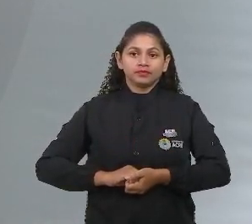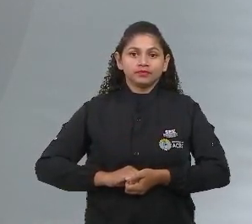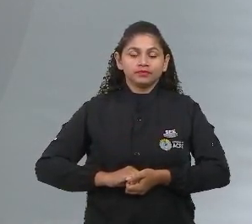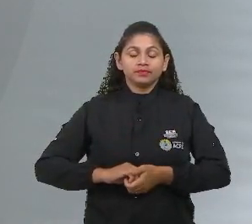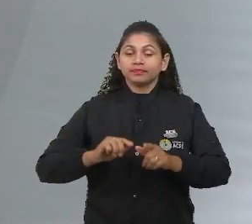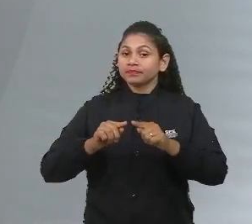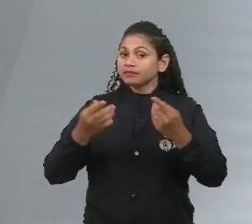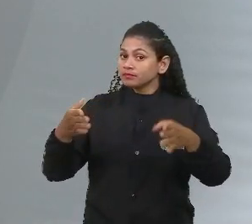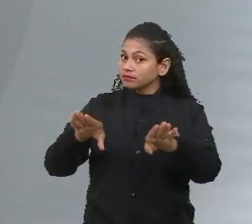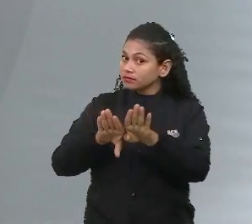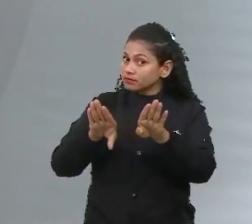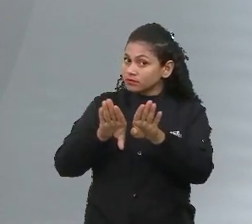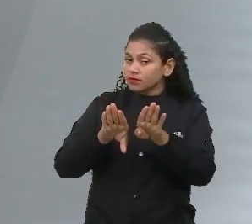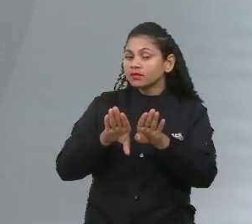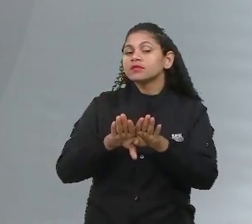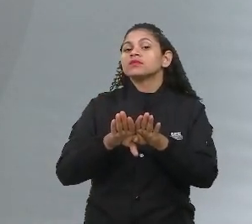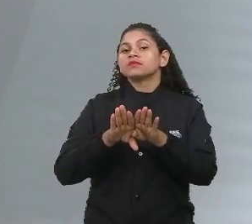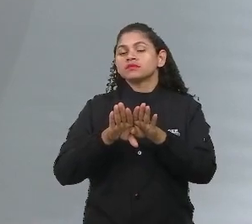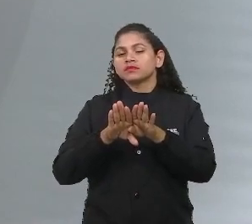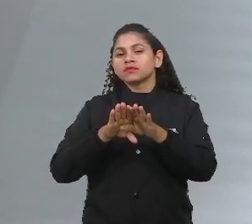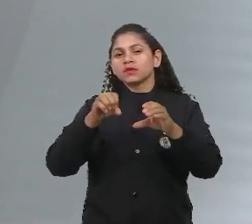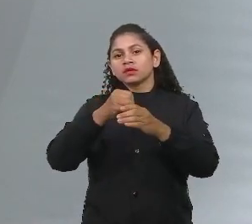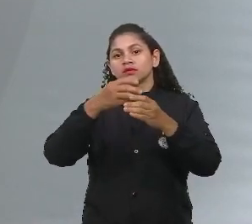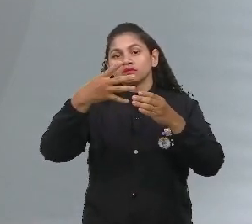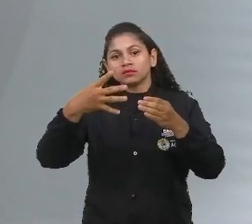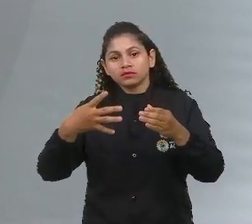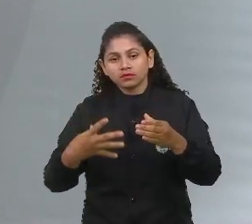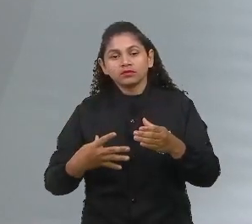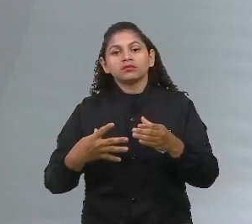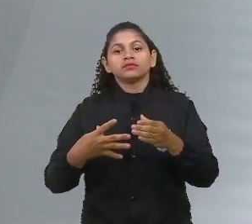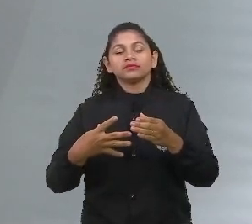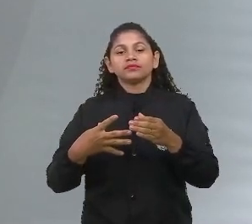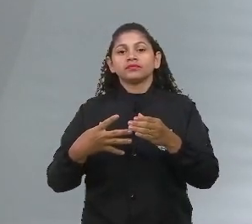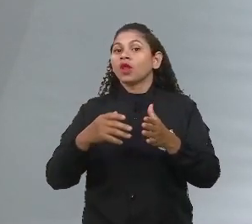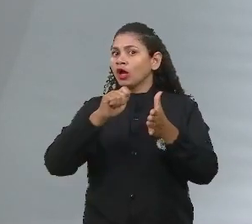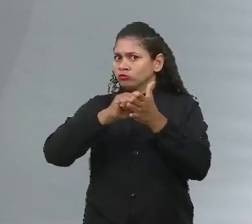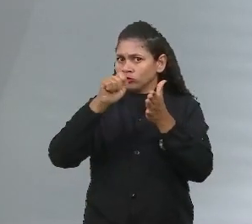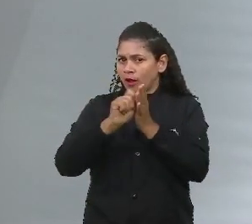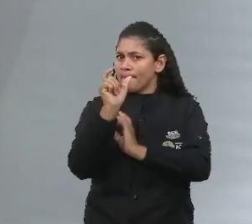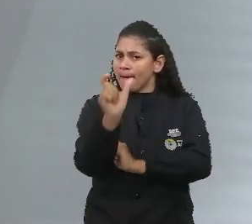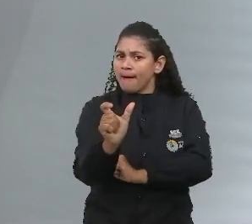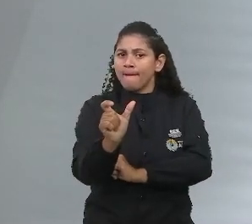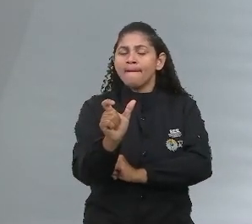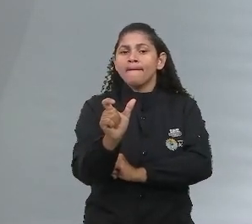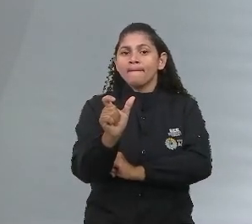mas também como um aspecto de... Levem essa palavra, anota, anota, anota, anota!